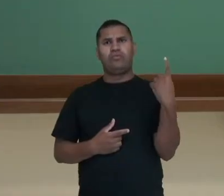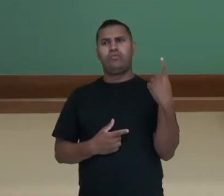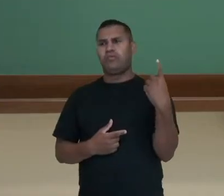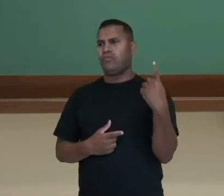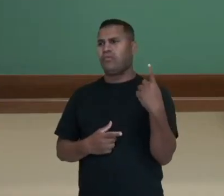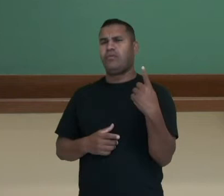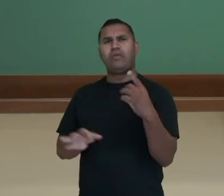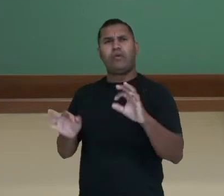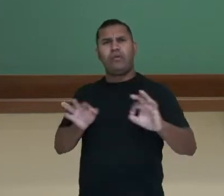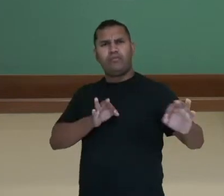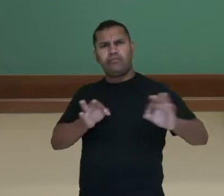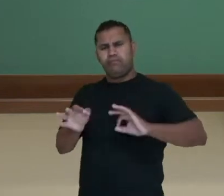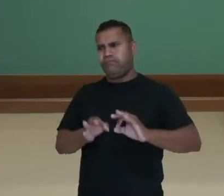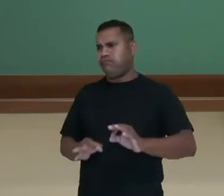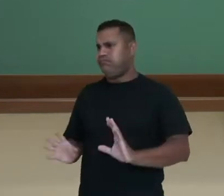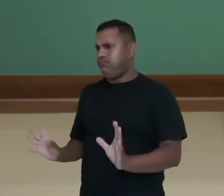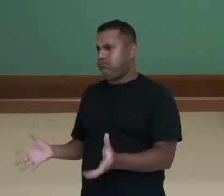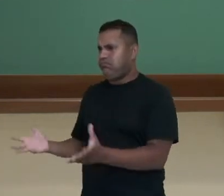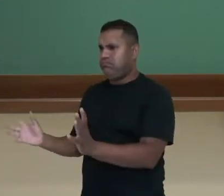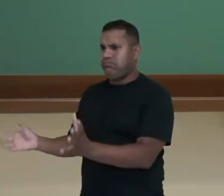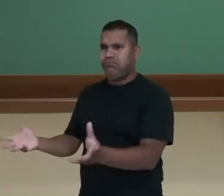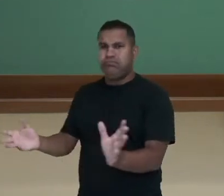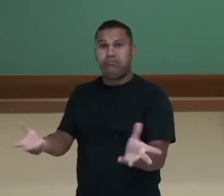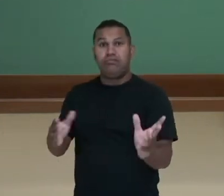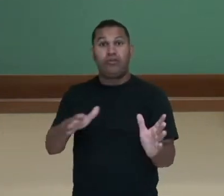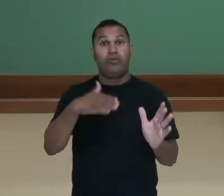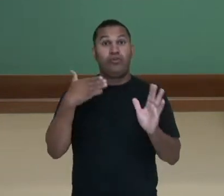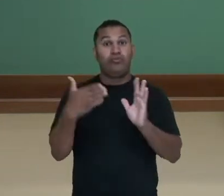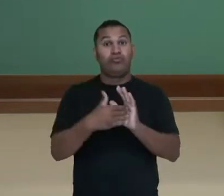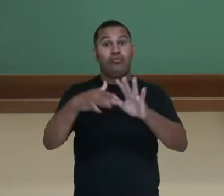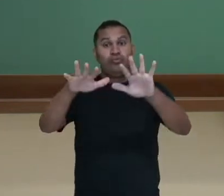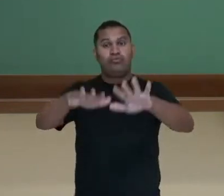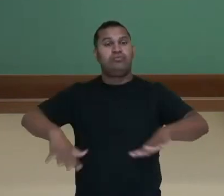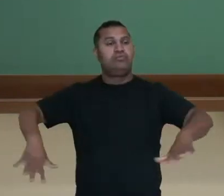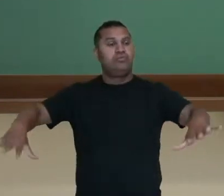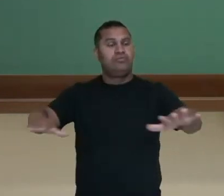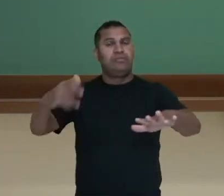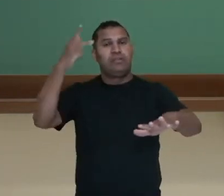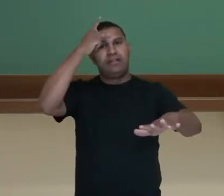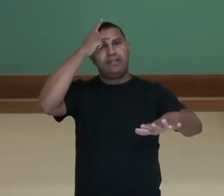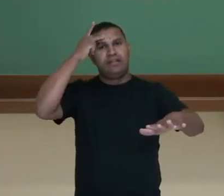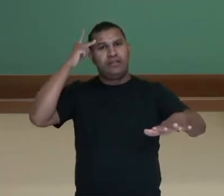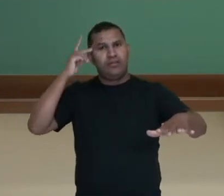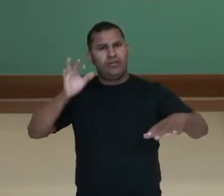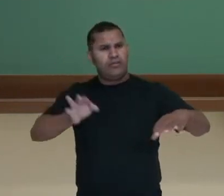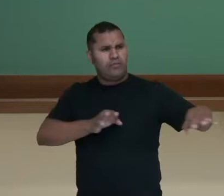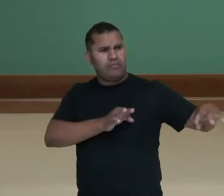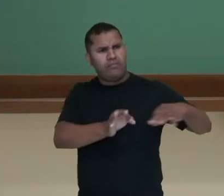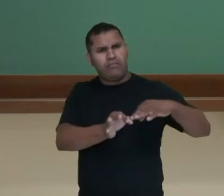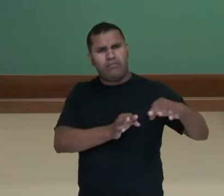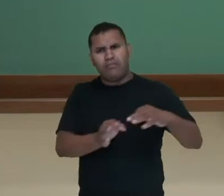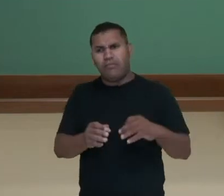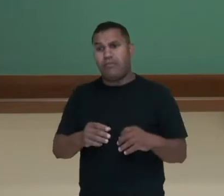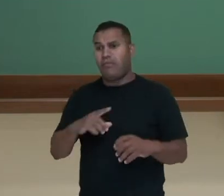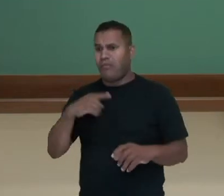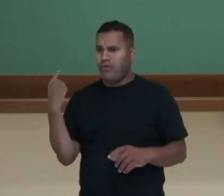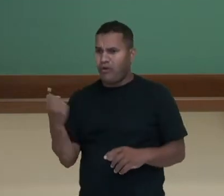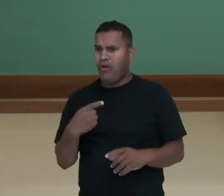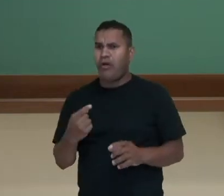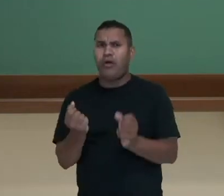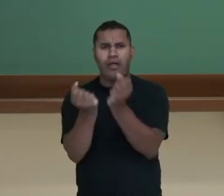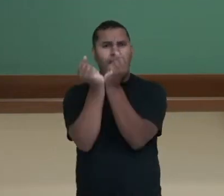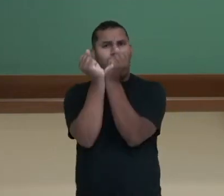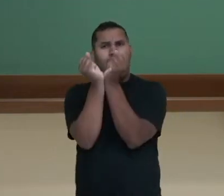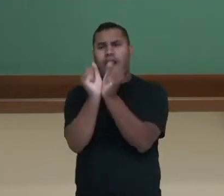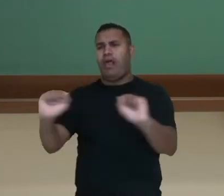força no mesmo período em que os jacobinos assumiam o poder na Revolução Francesa e vão